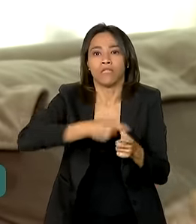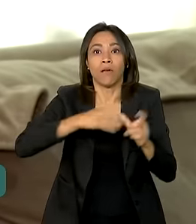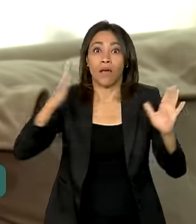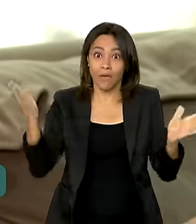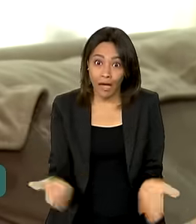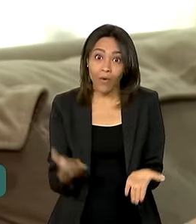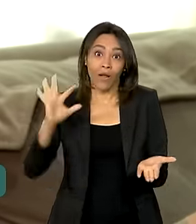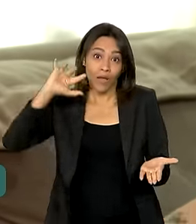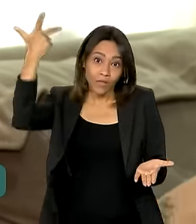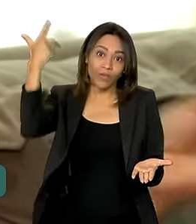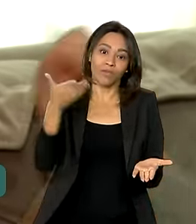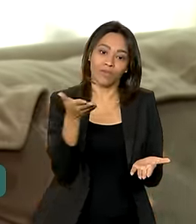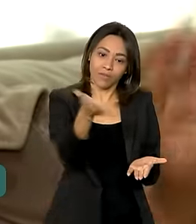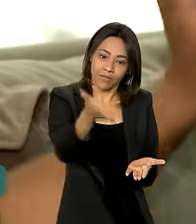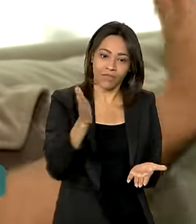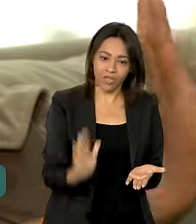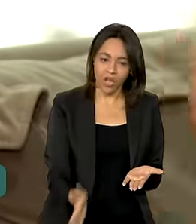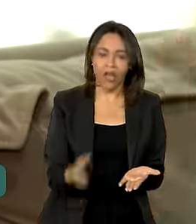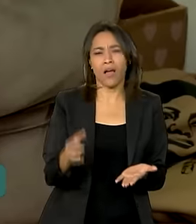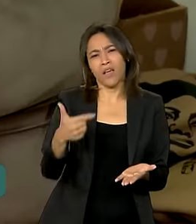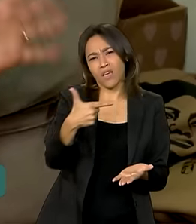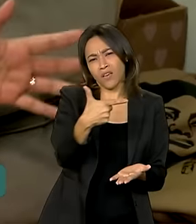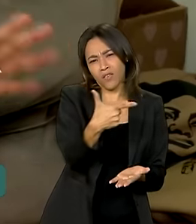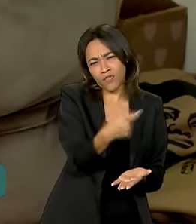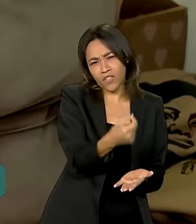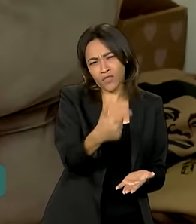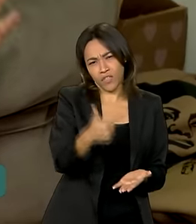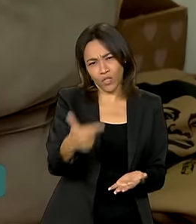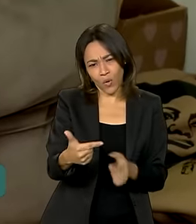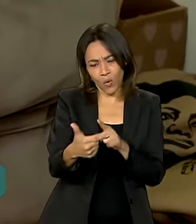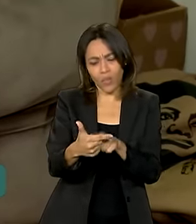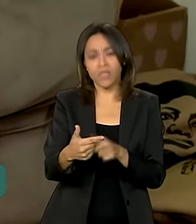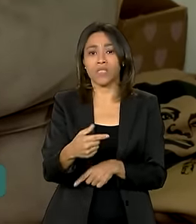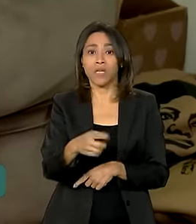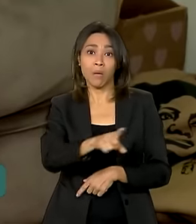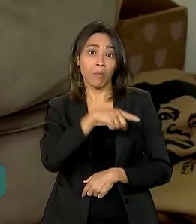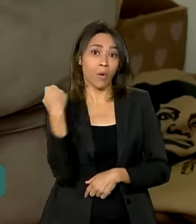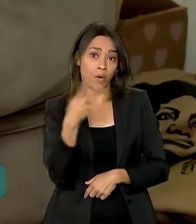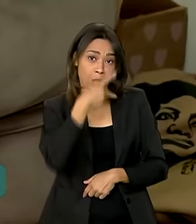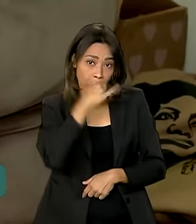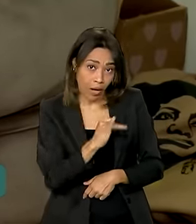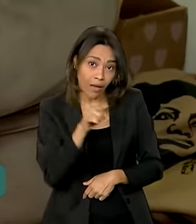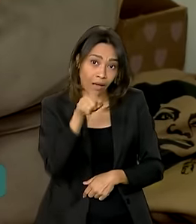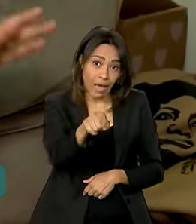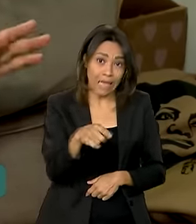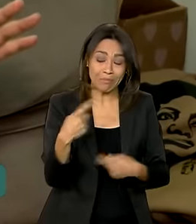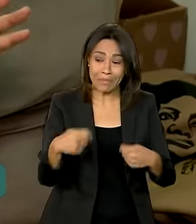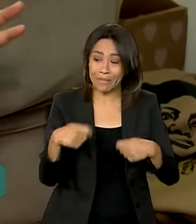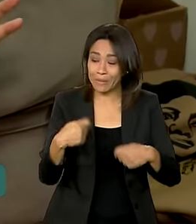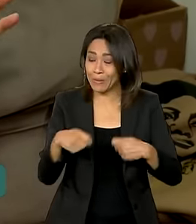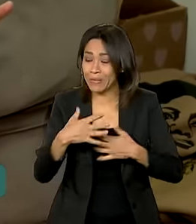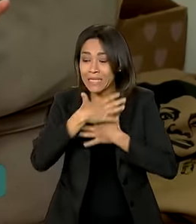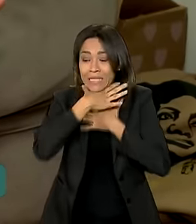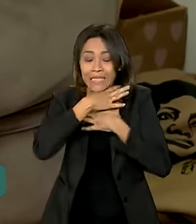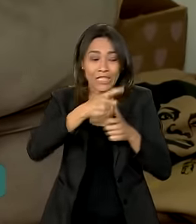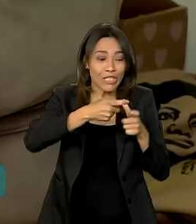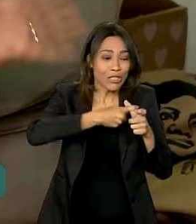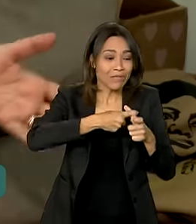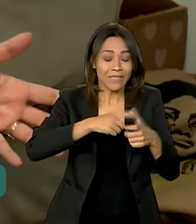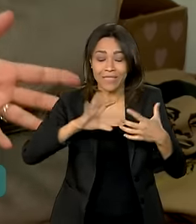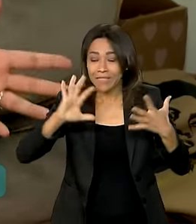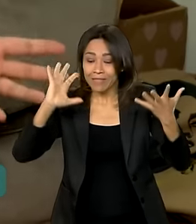da Covid-19, mas que em 2022, com o falecimento do pai, ela precisou arcar com dívidas